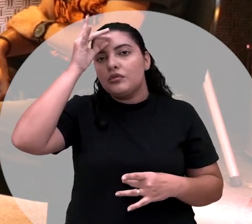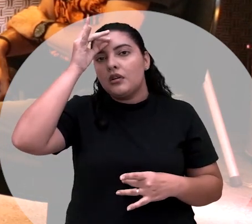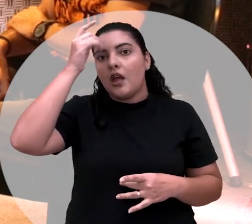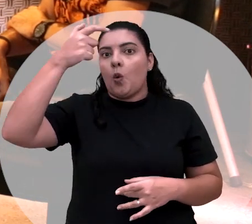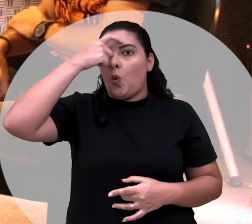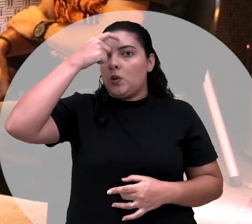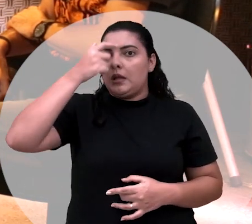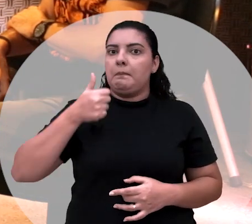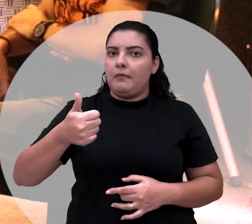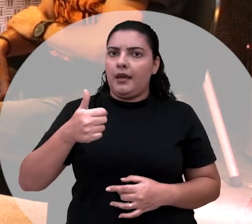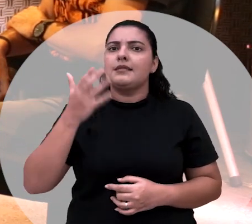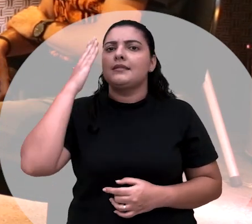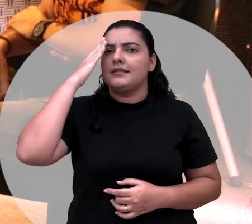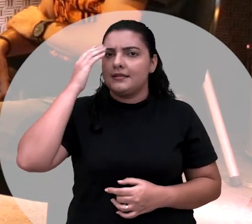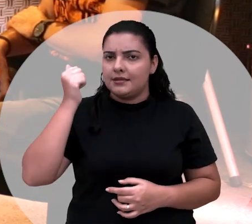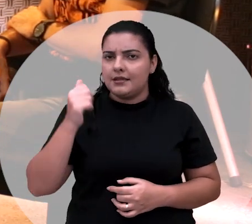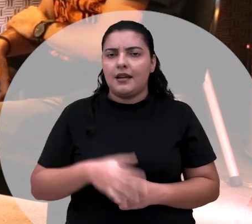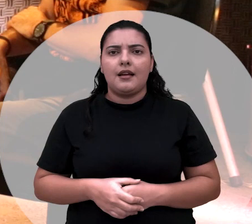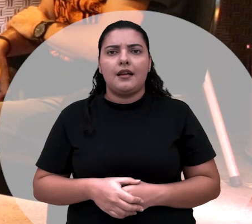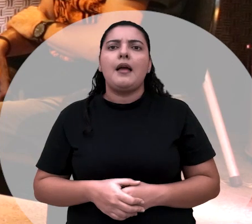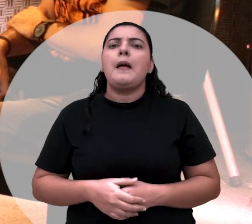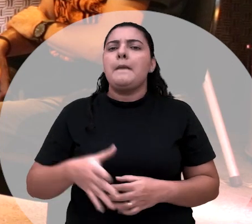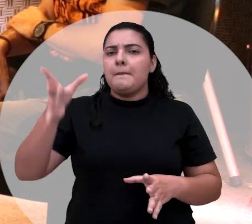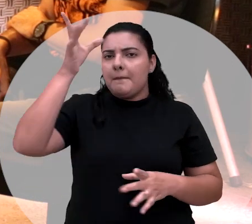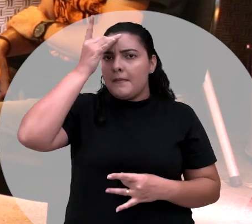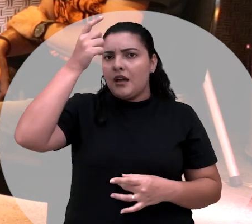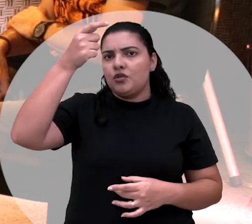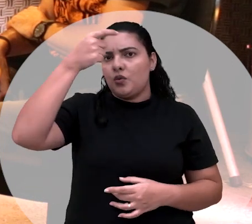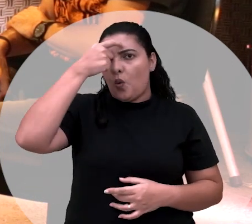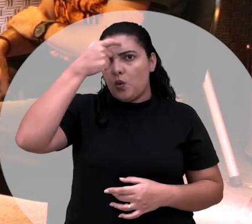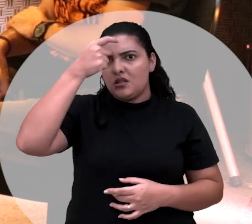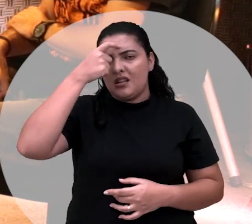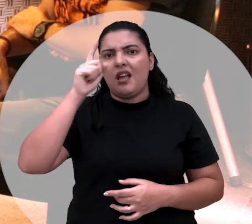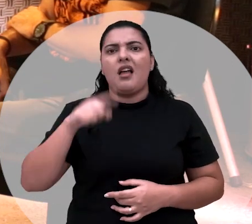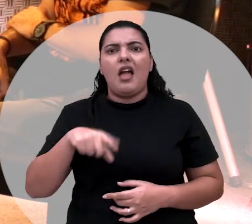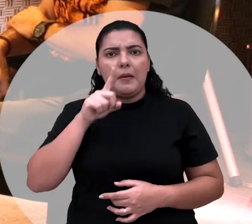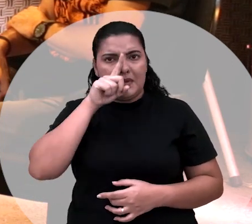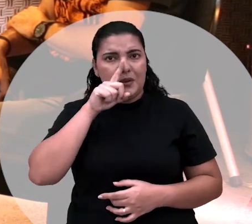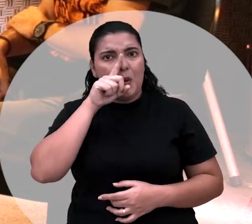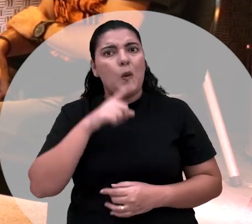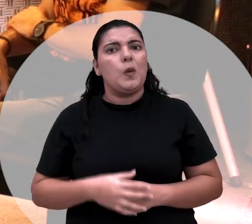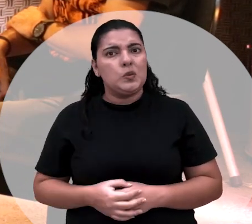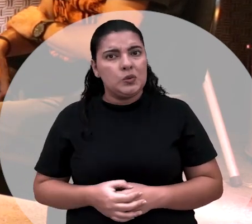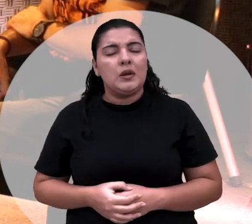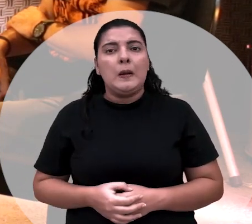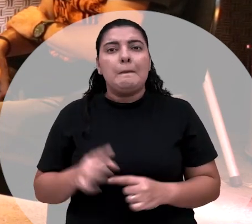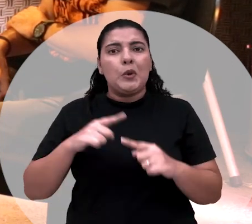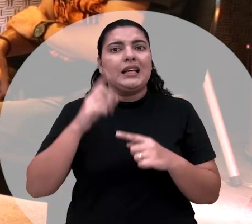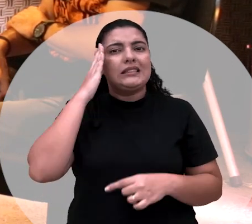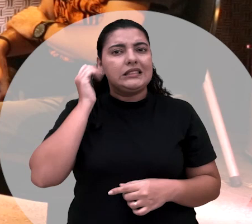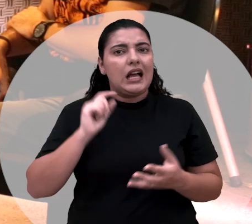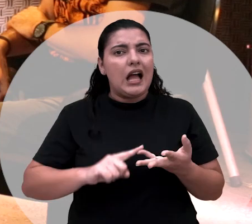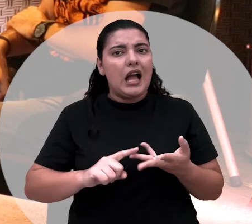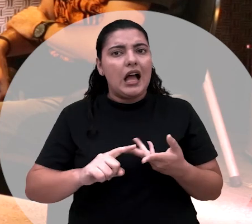consciente, não é médium inconsciente. E é muito perigoso o médium que é consciente. Por quê? Porque, às